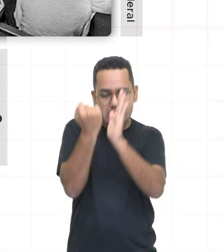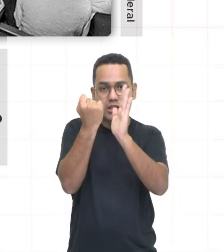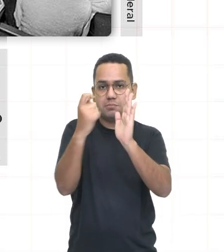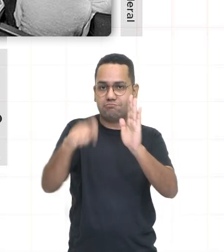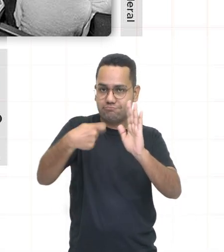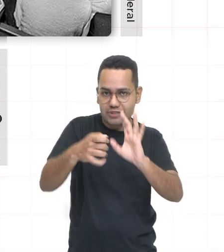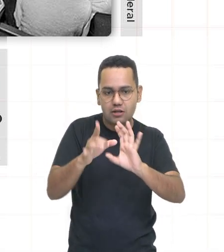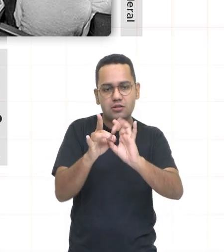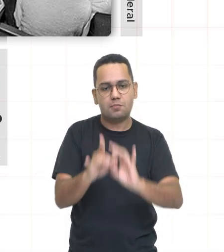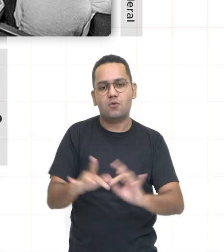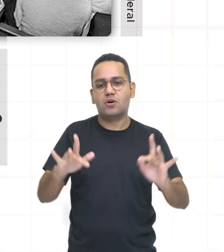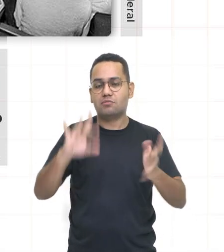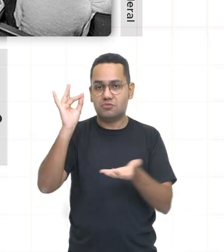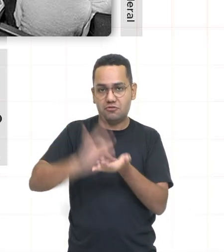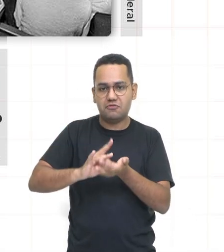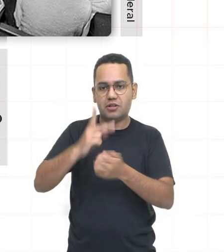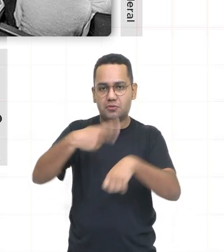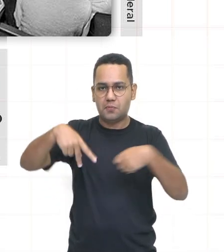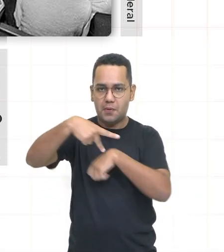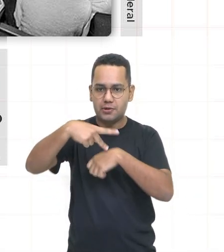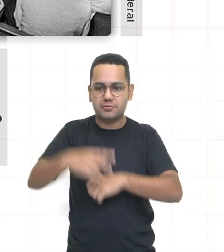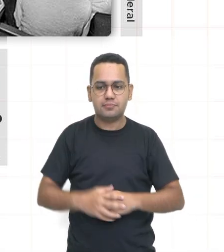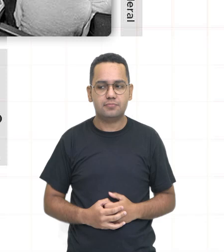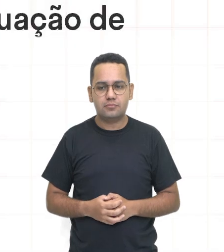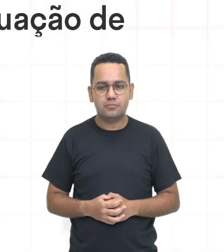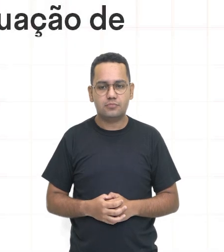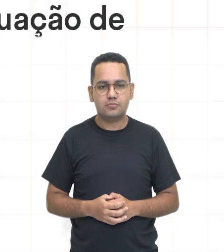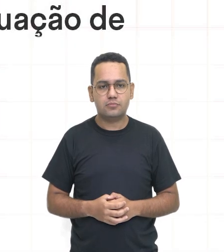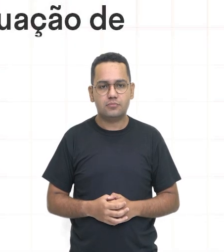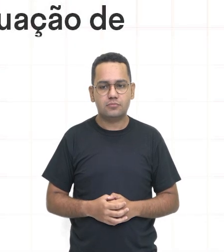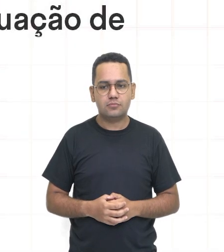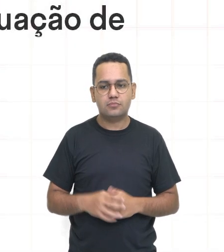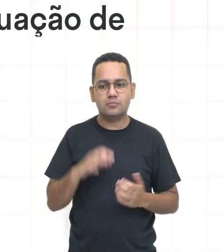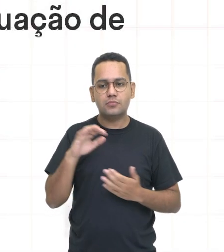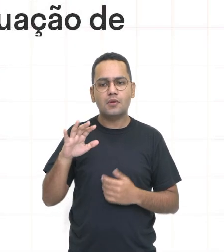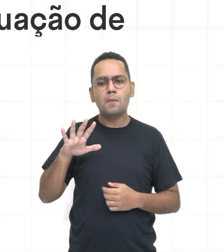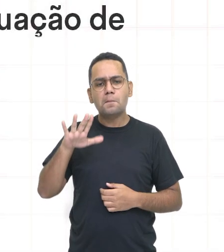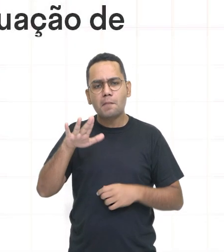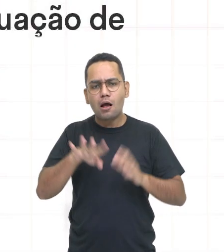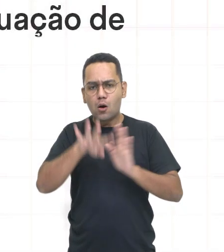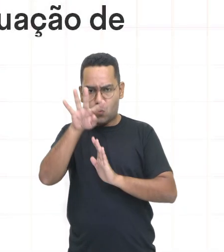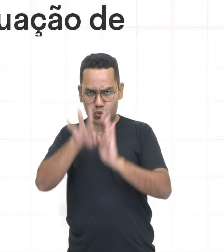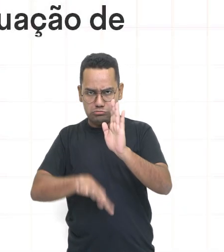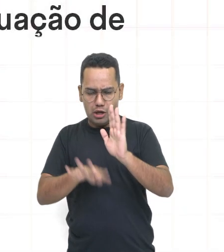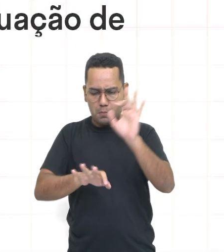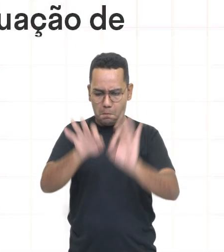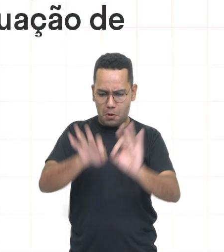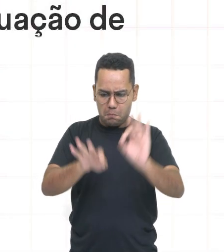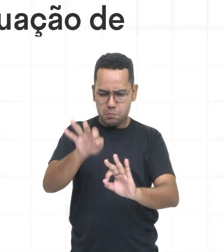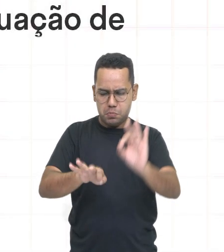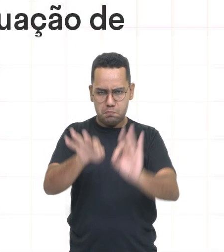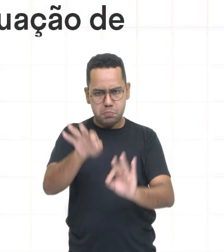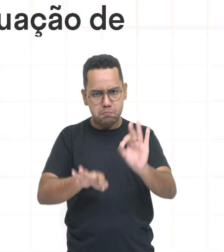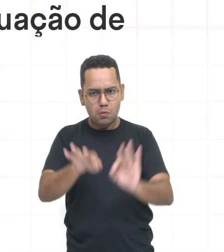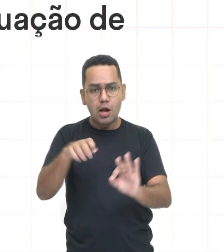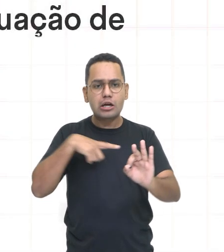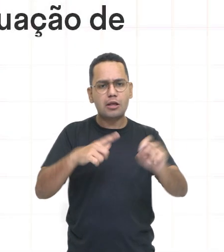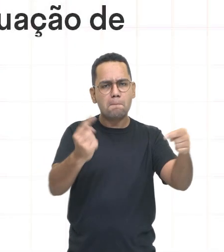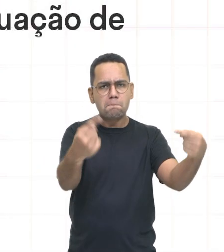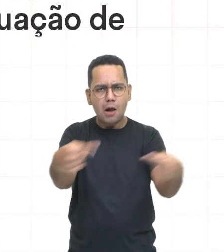mais democrática da história do nosso país. O texto produzido no debate realizado pela